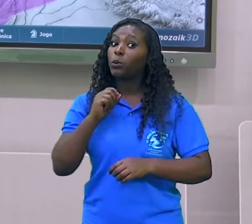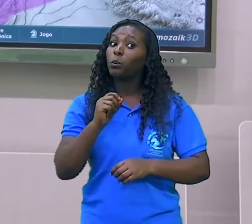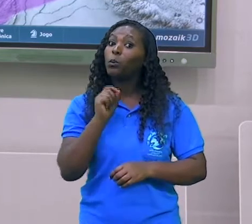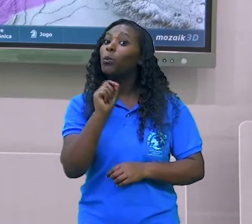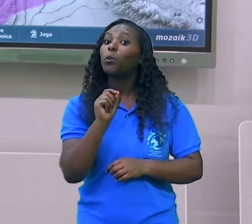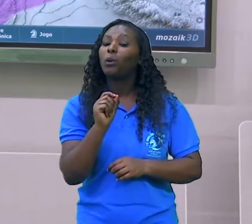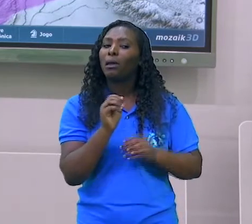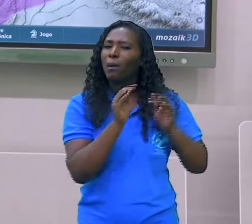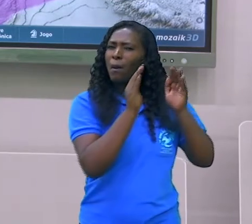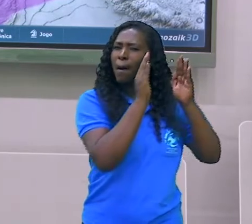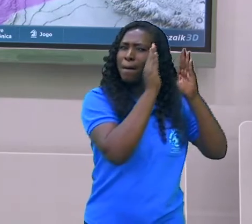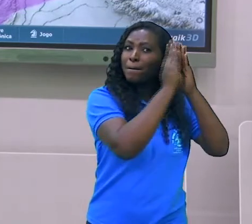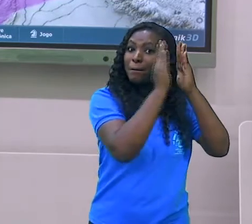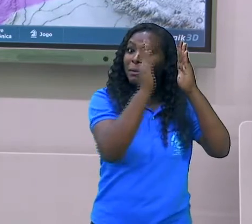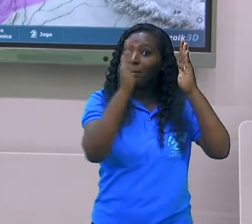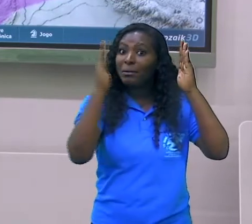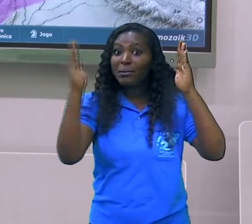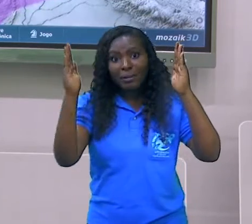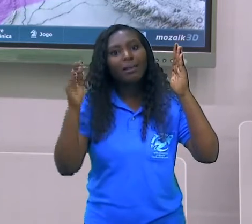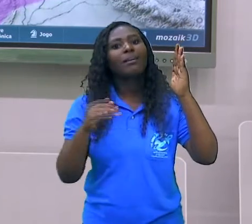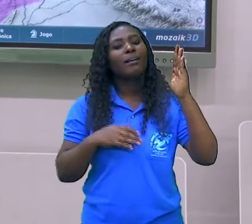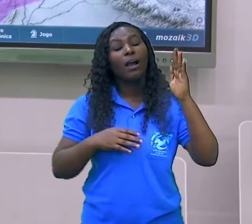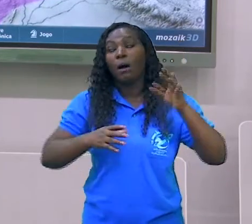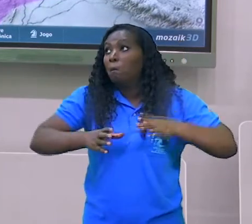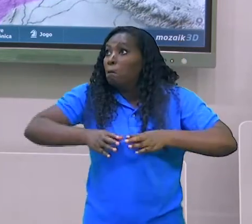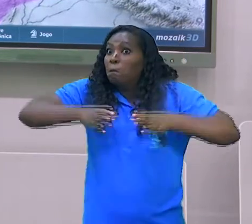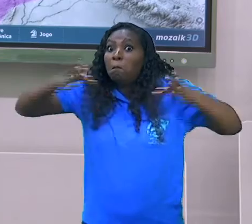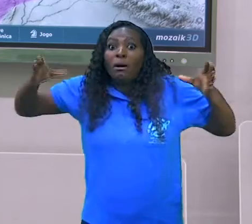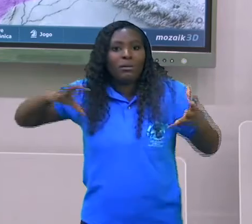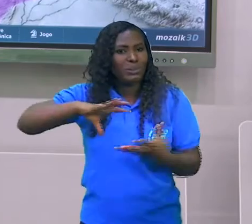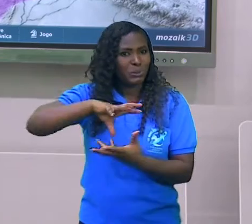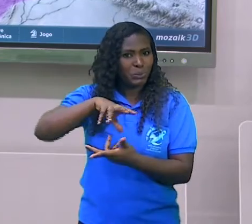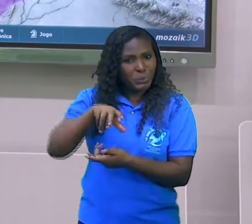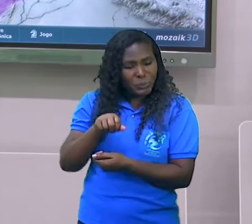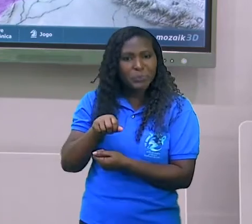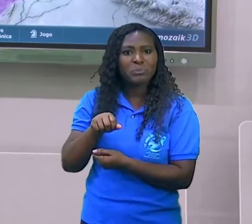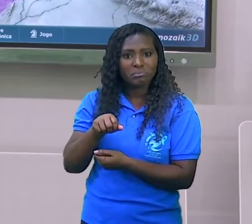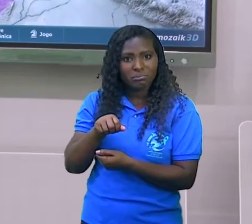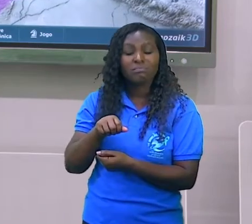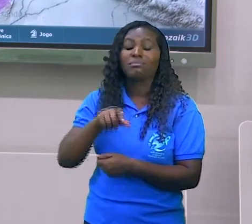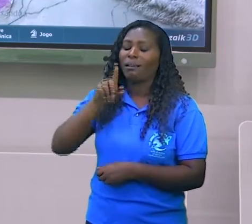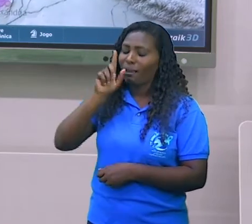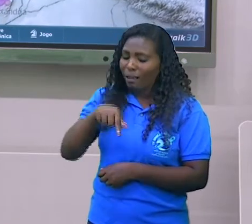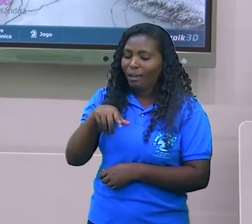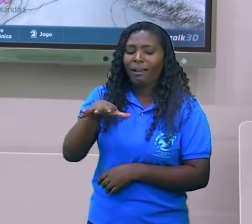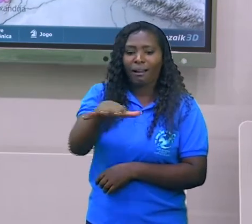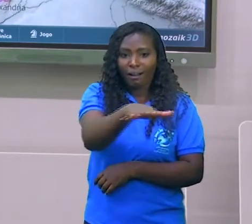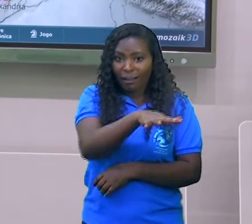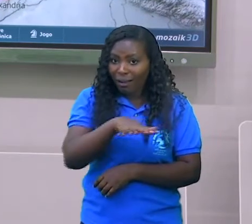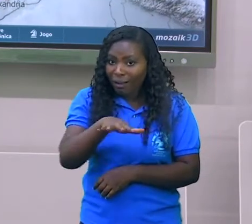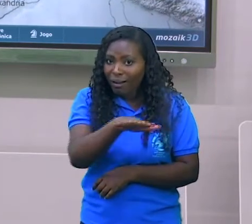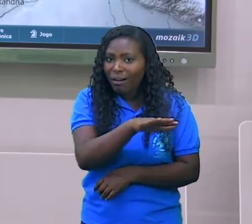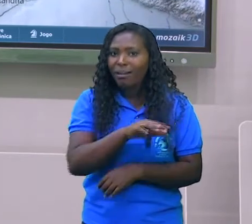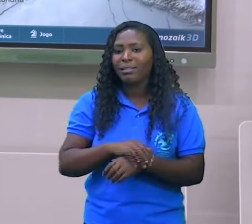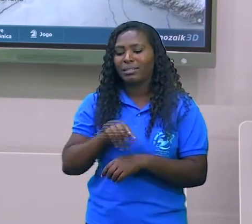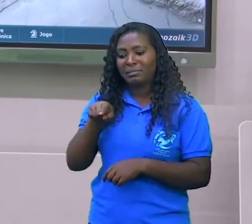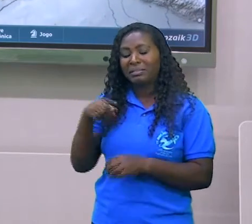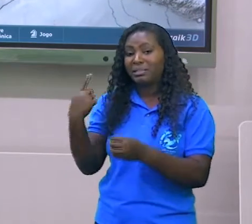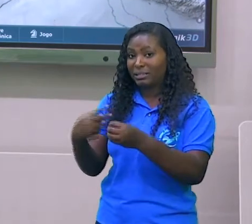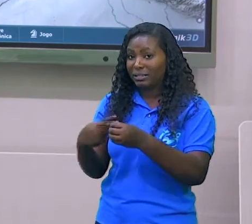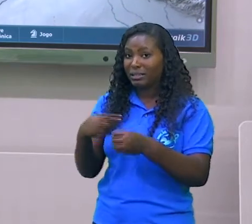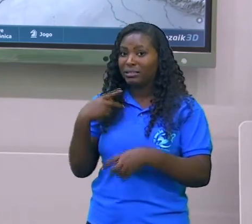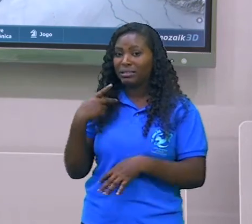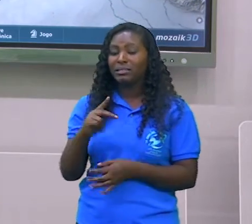No entanto, a cultura helenística continuou existindo, pois se caracteriza por ser o resultado da